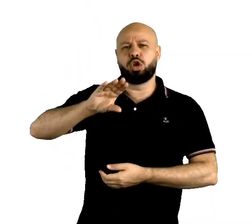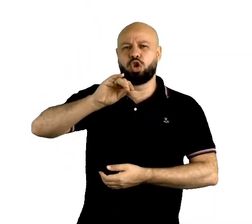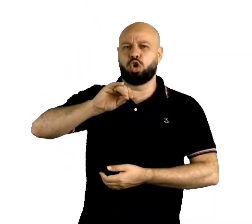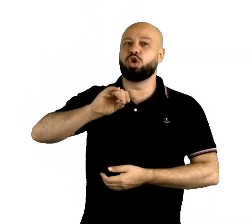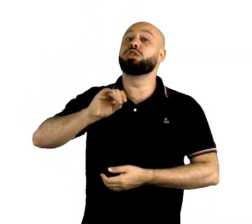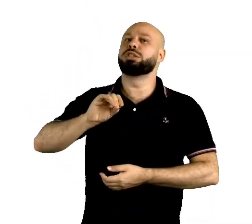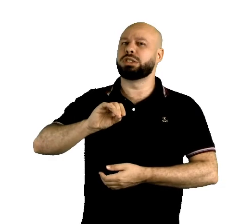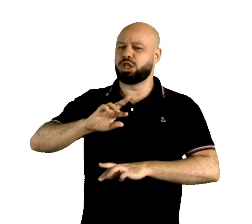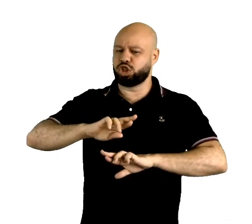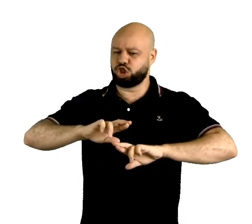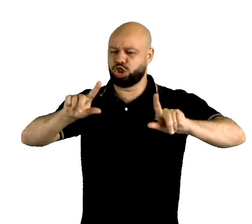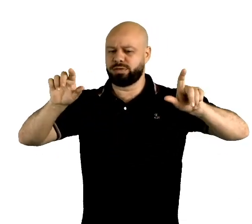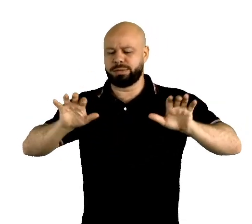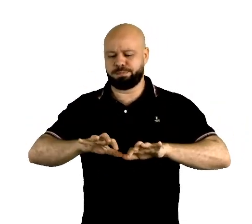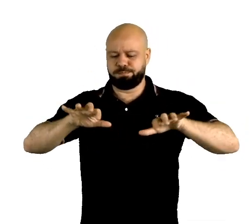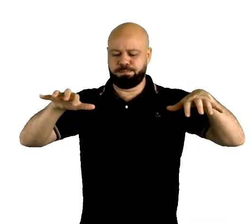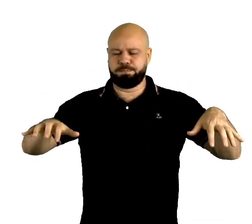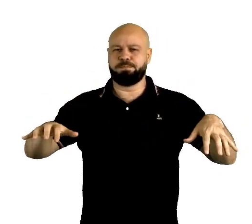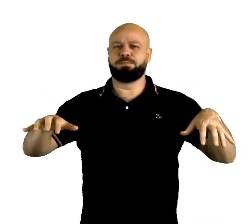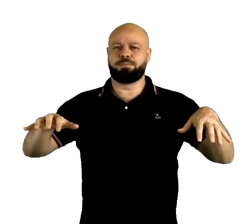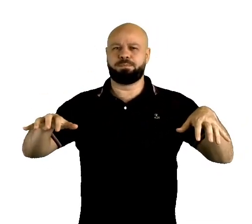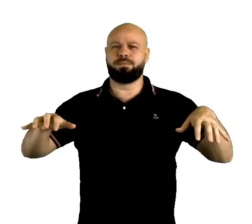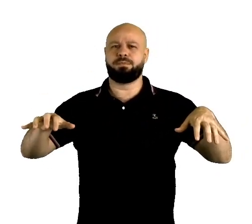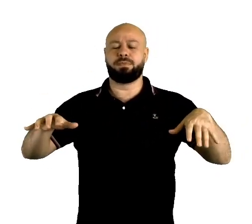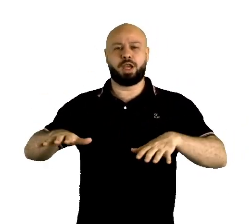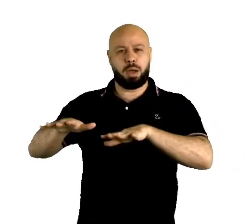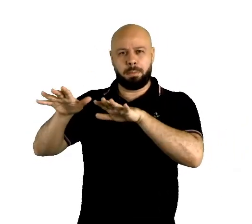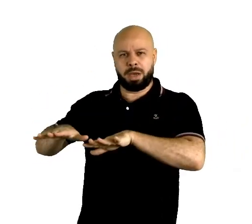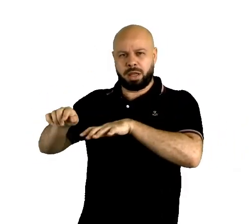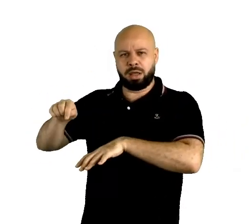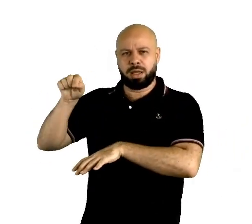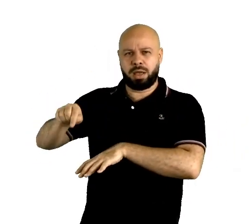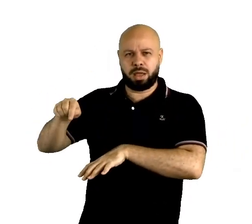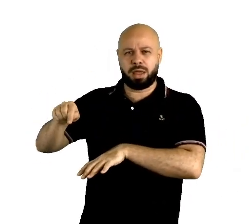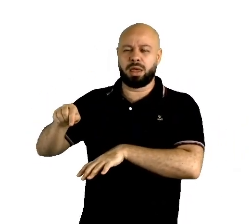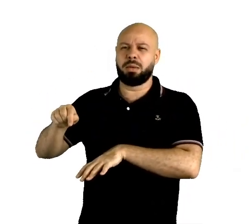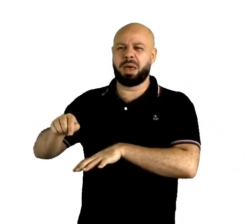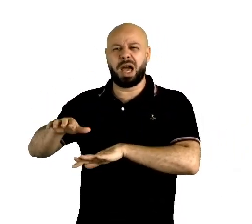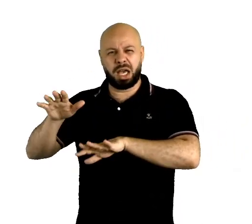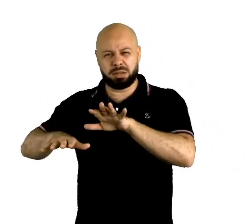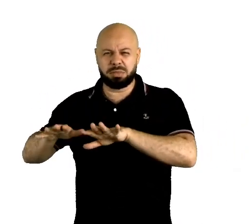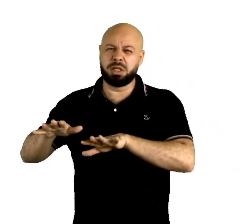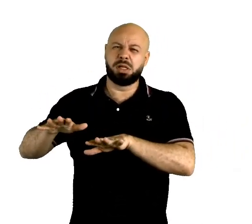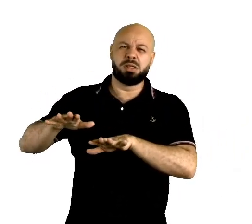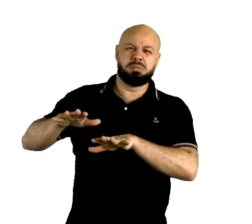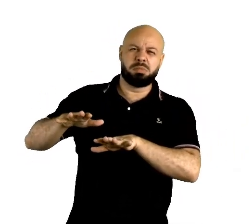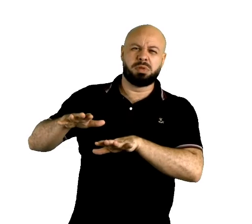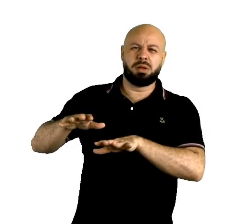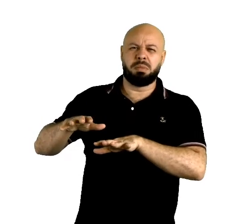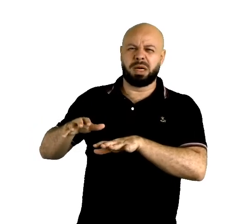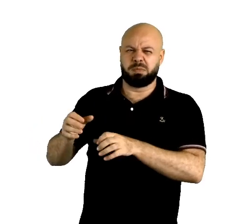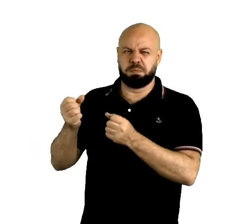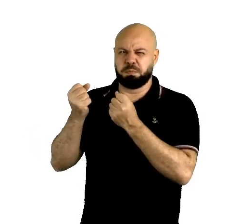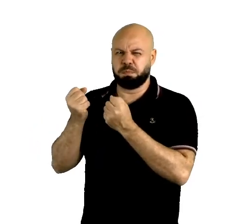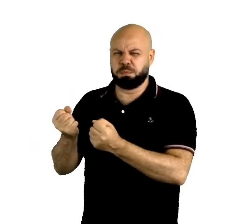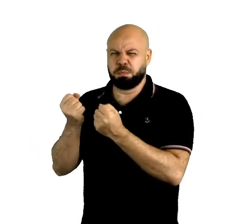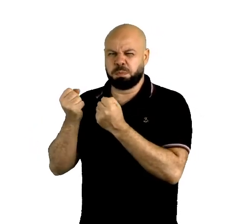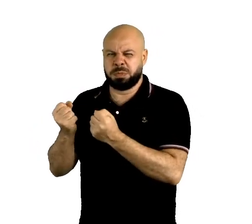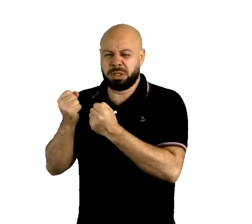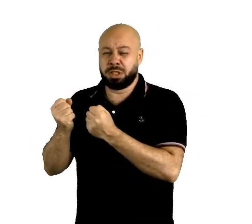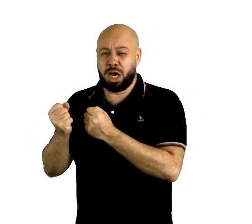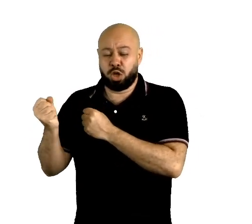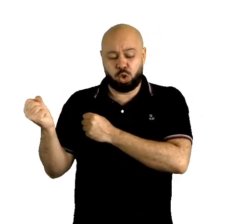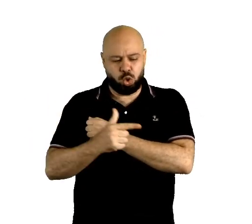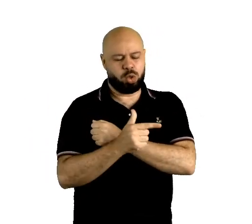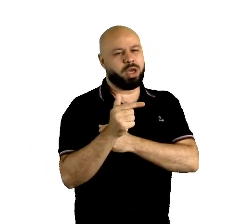diferencia, né? O inglês britânico, ele acaba sendo um pouquinho, às vezes, um tanto mais carregado do que o